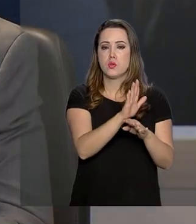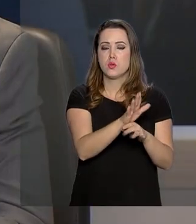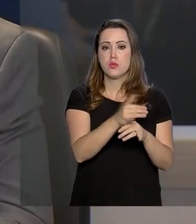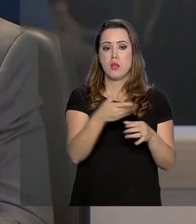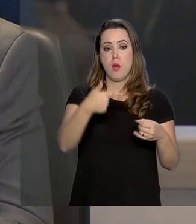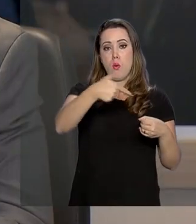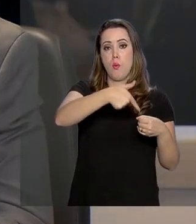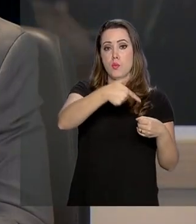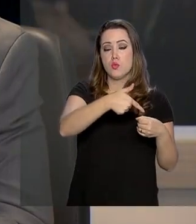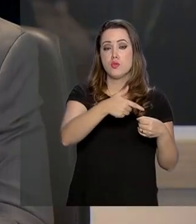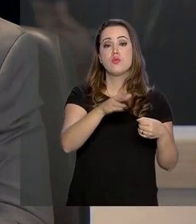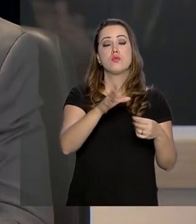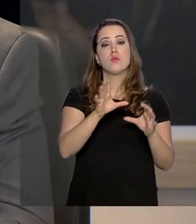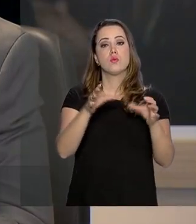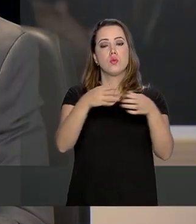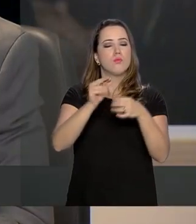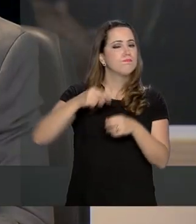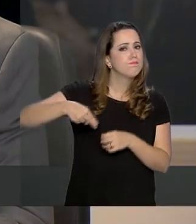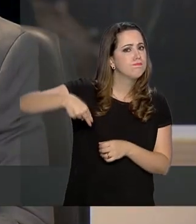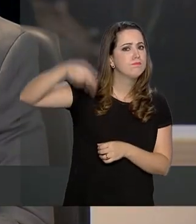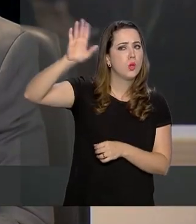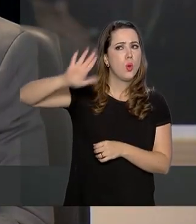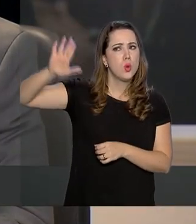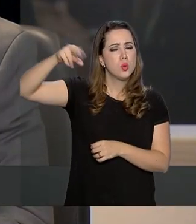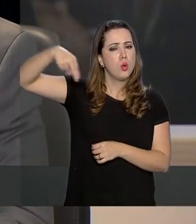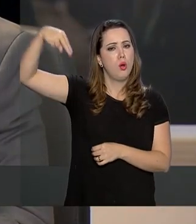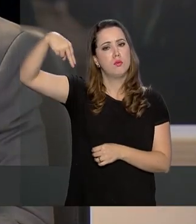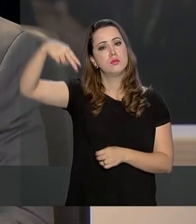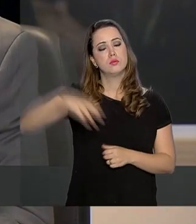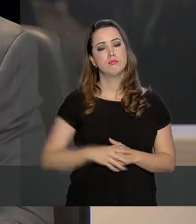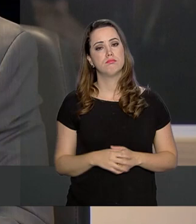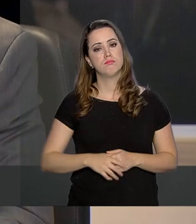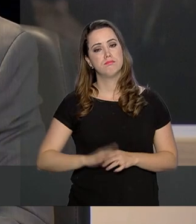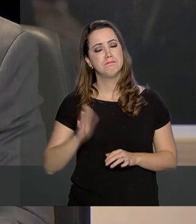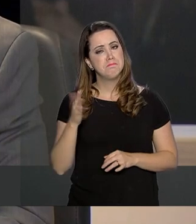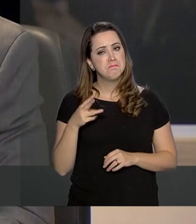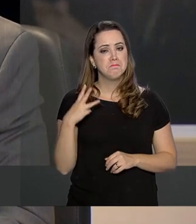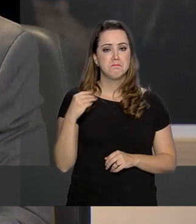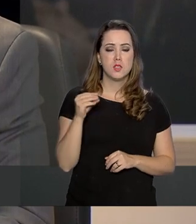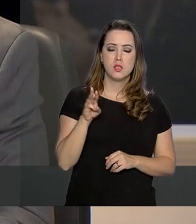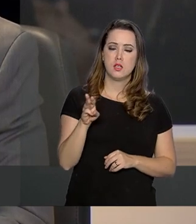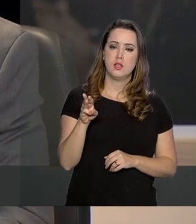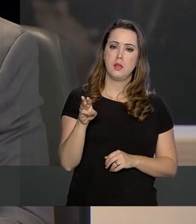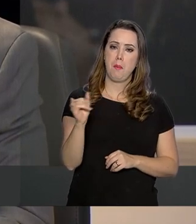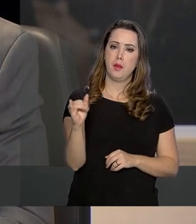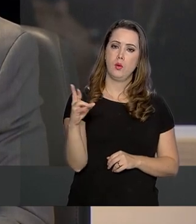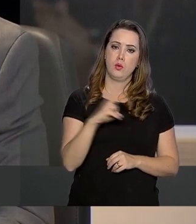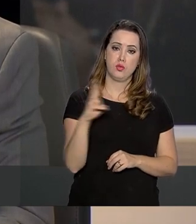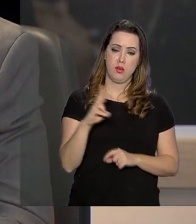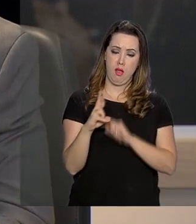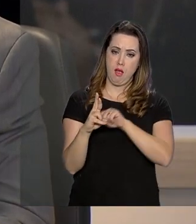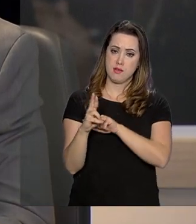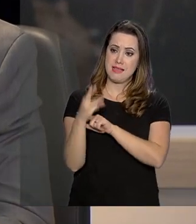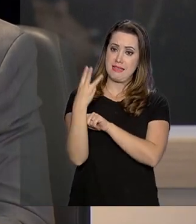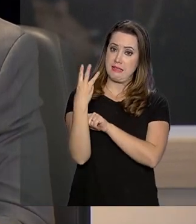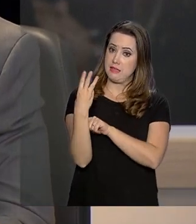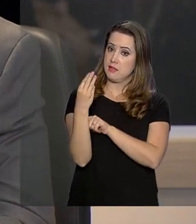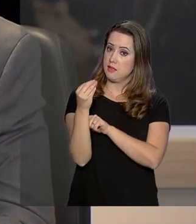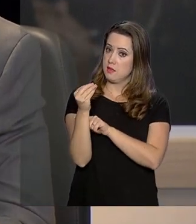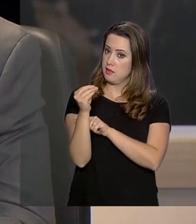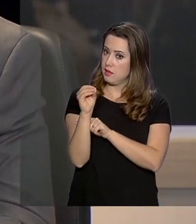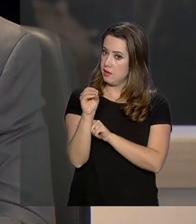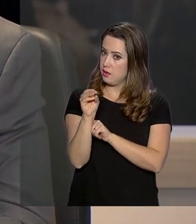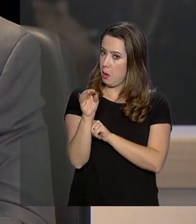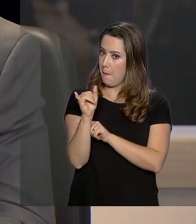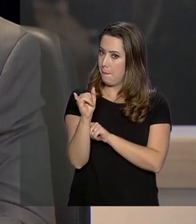A ideia original, a concepção do terminal, envolvia investimentos da ordem de R$ milhões. Então, a gente havia concebido um